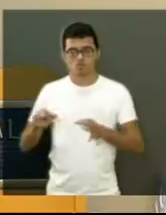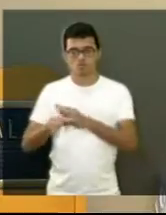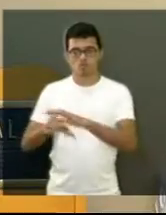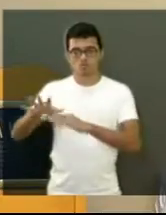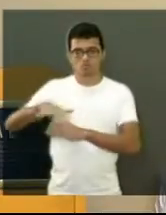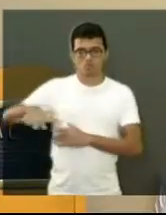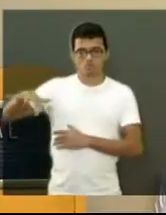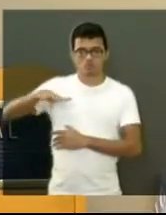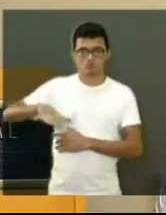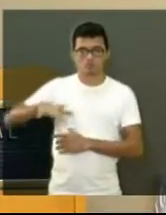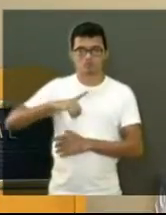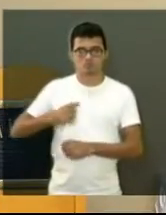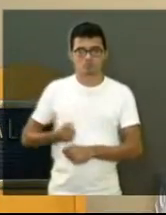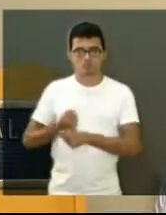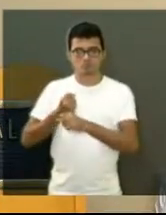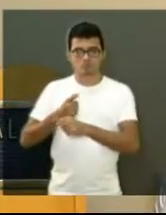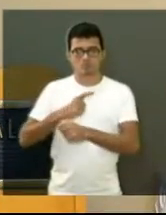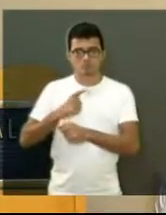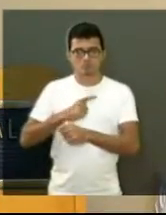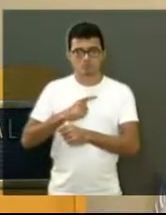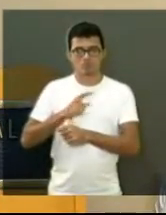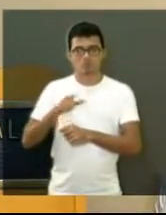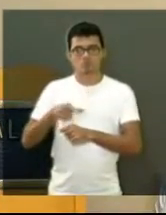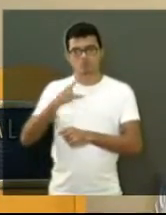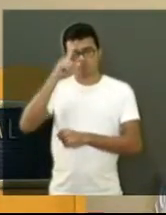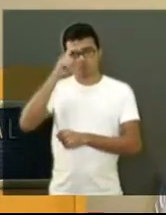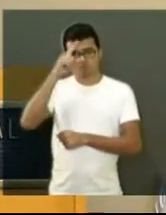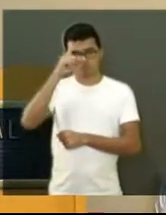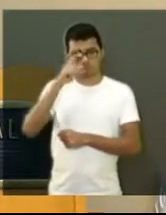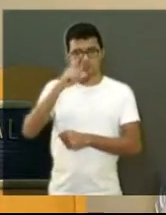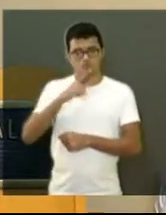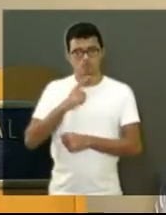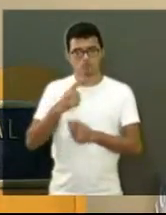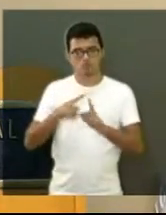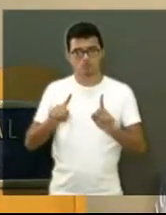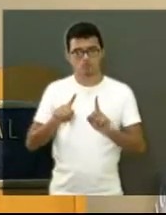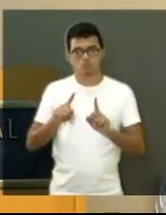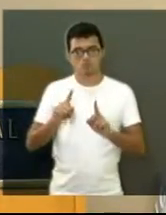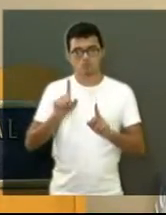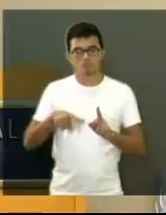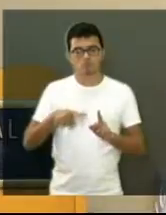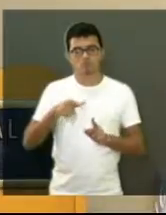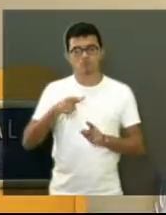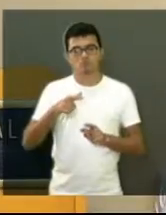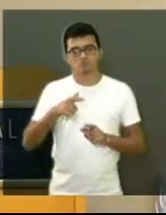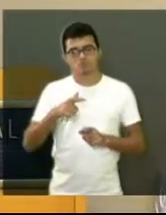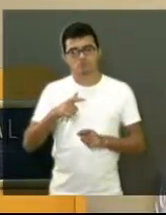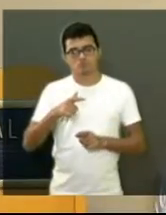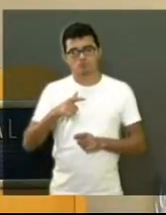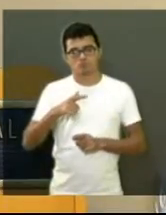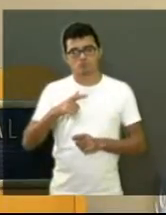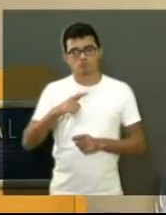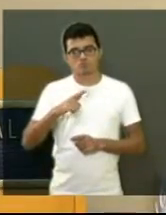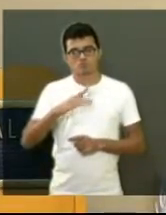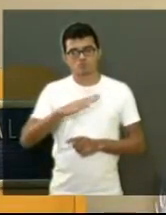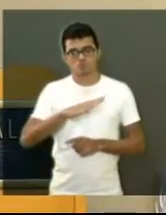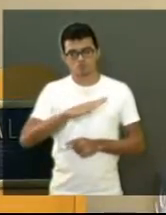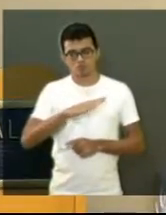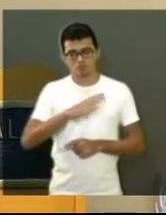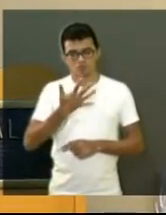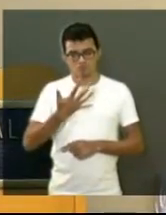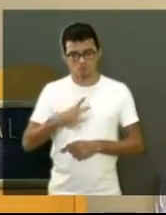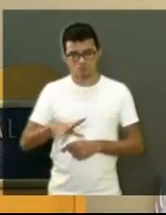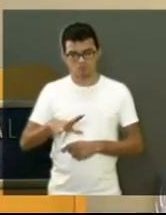seria um hospital regional do idoso. Não houve interesse também do município, porque